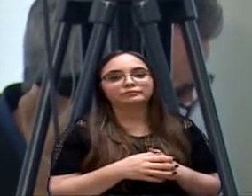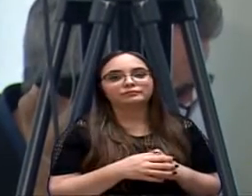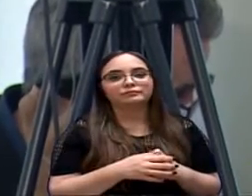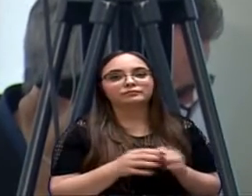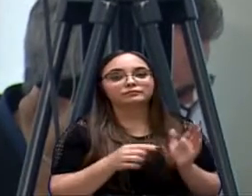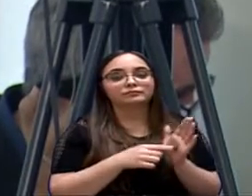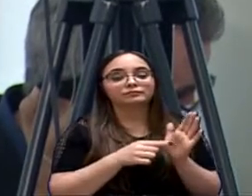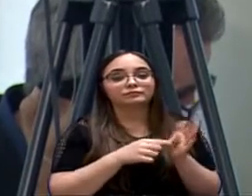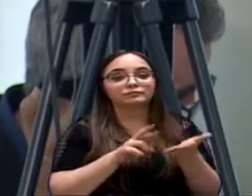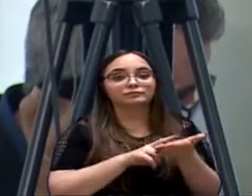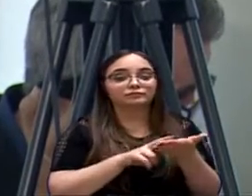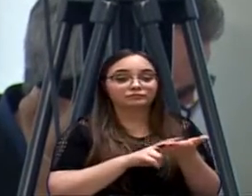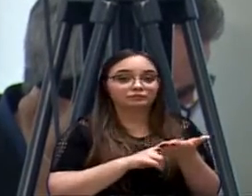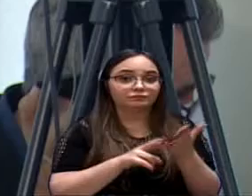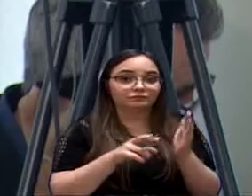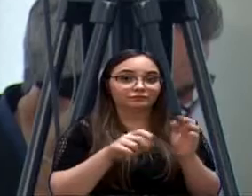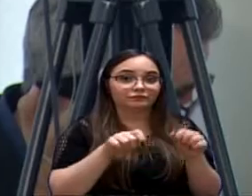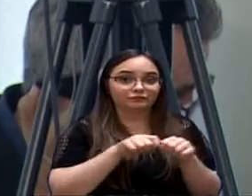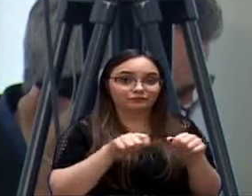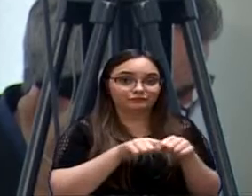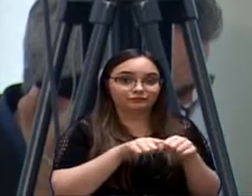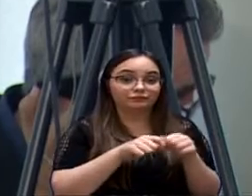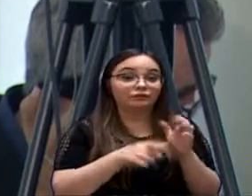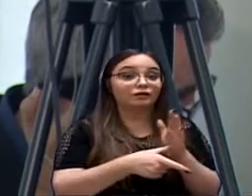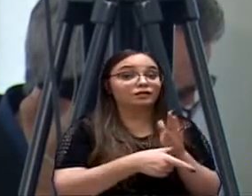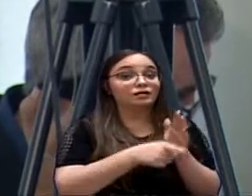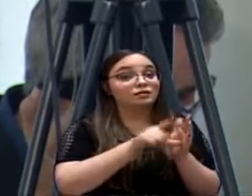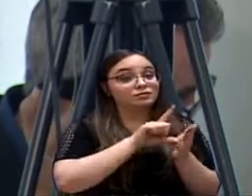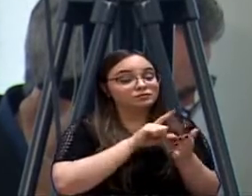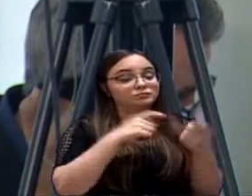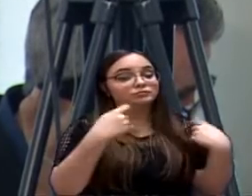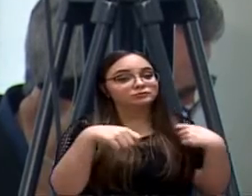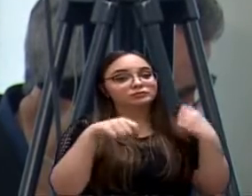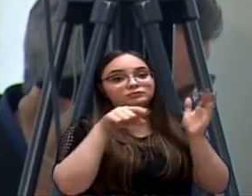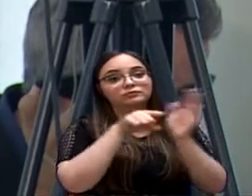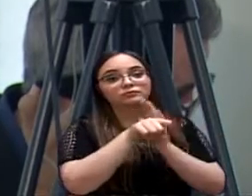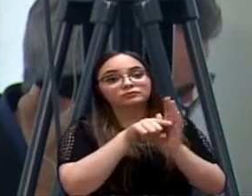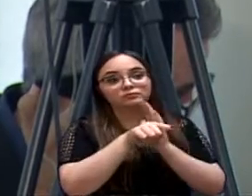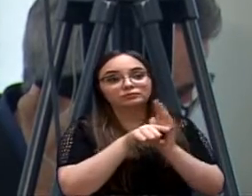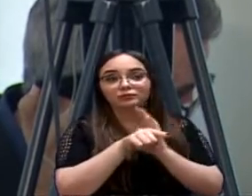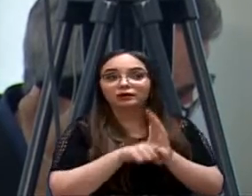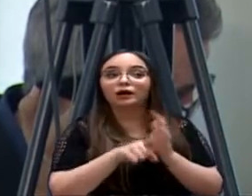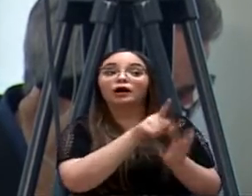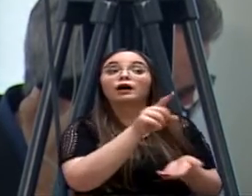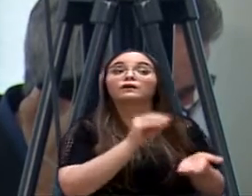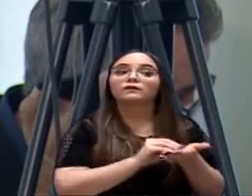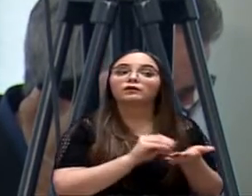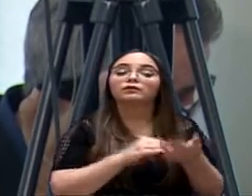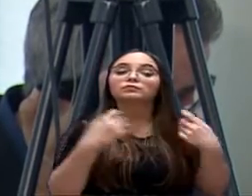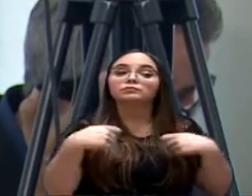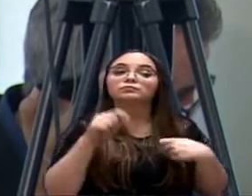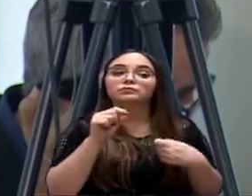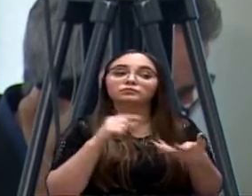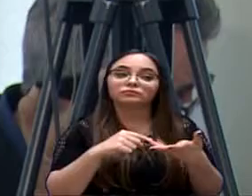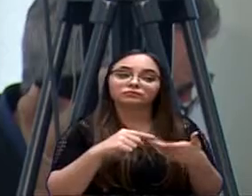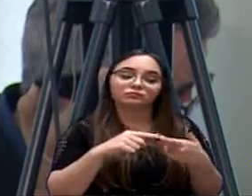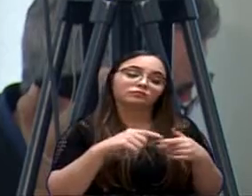O relatório, antes de se impactar em uma região, é que vai dizer o que precisa ali. É isso.